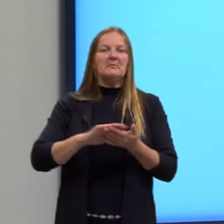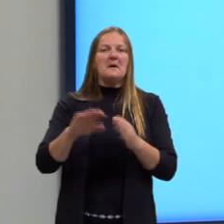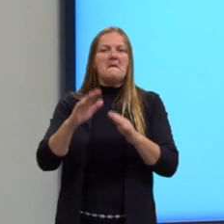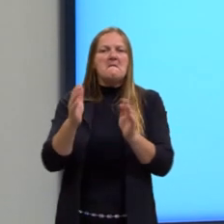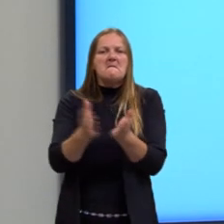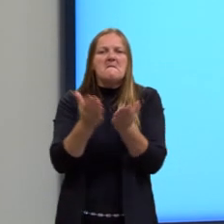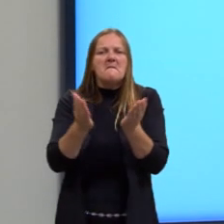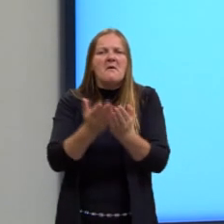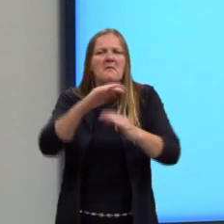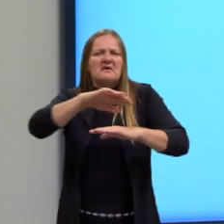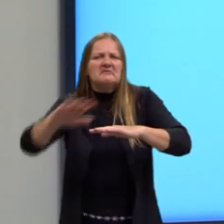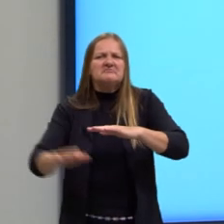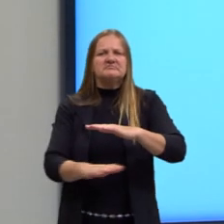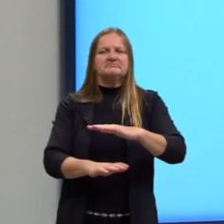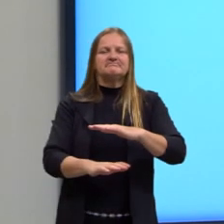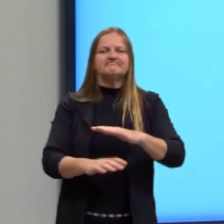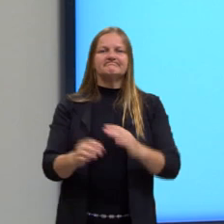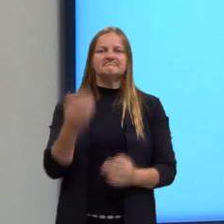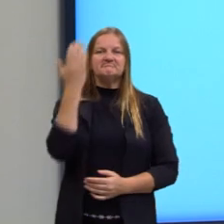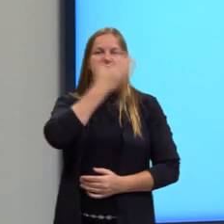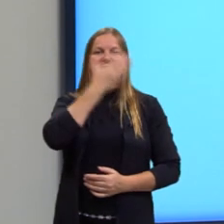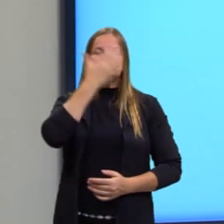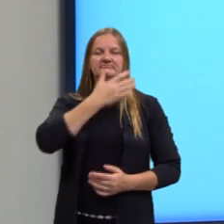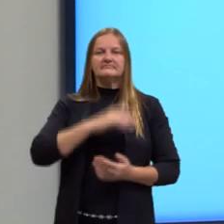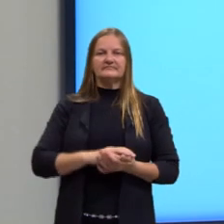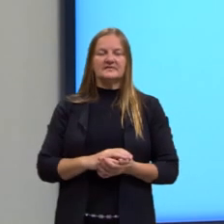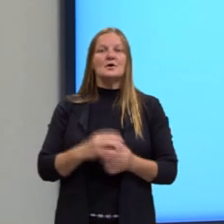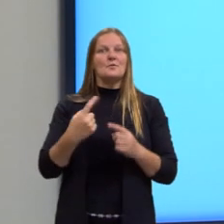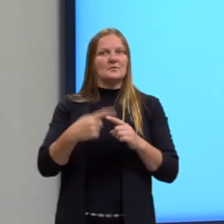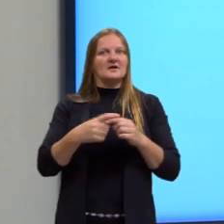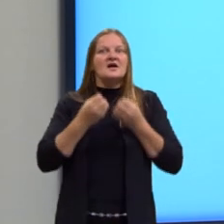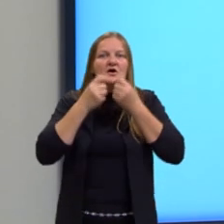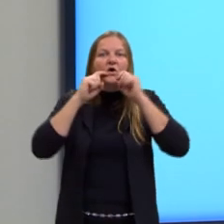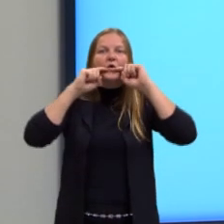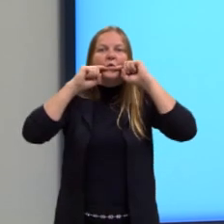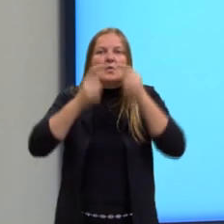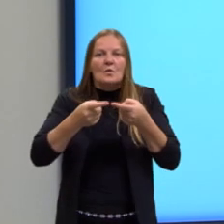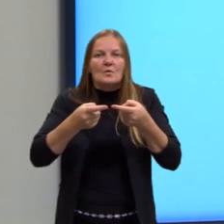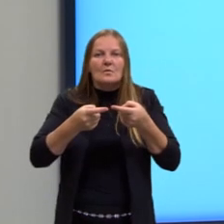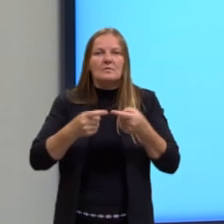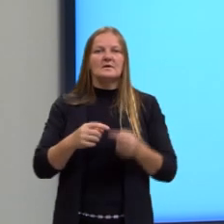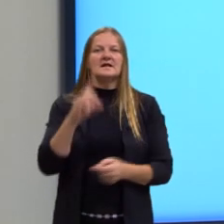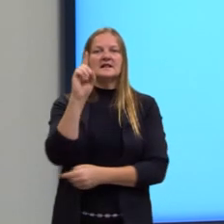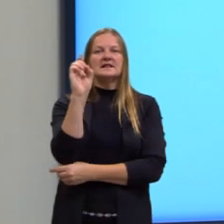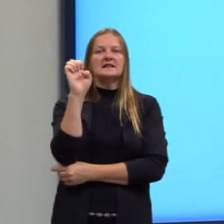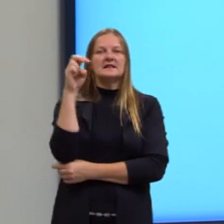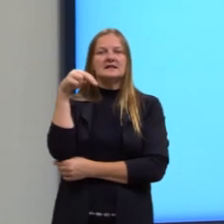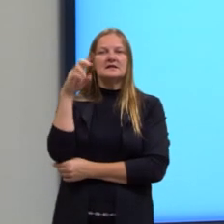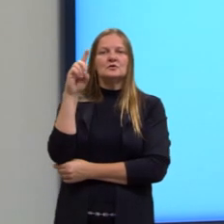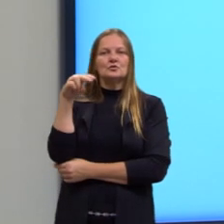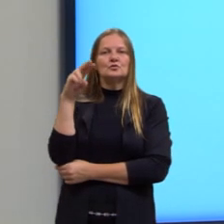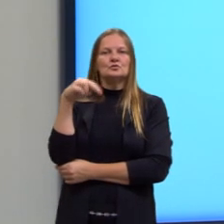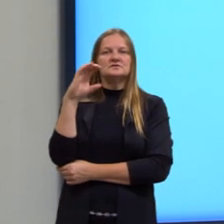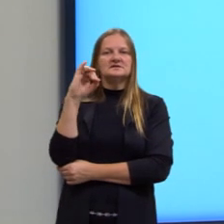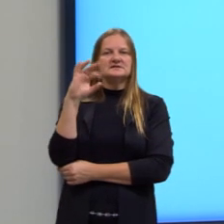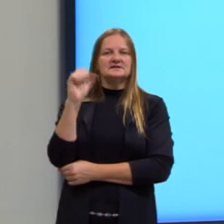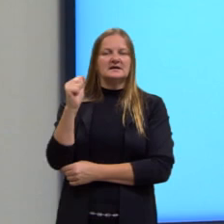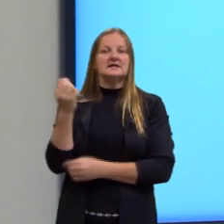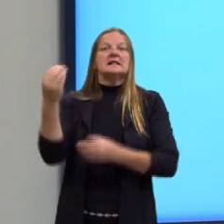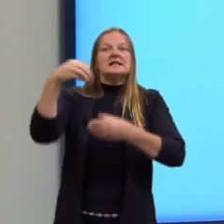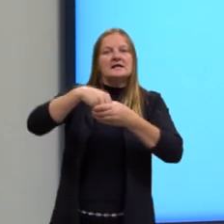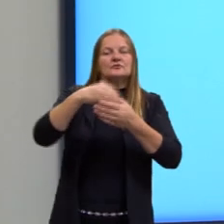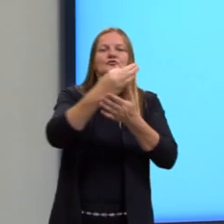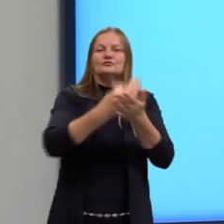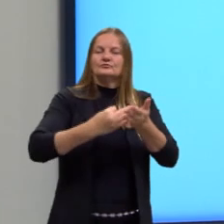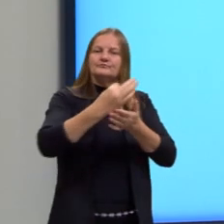Estou usando aqui a minha frase introdutória para a minha introdução de redação e eu estou já citando